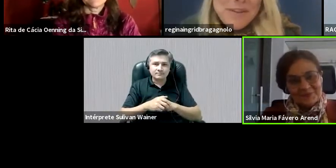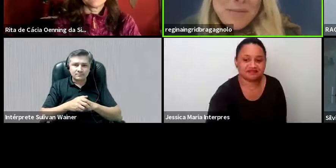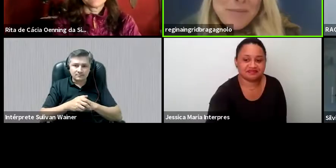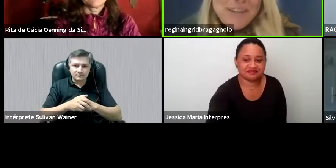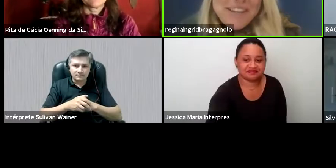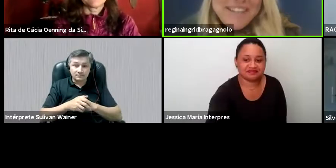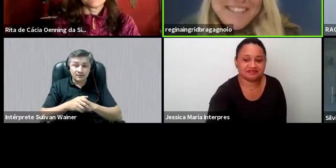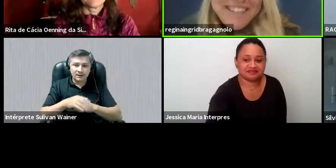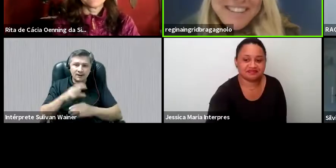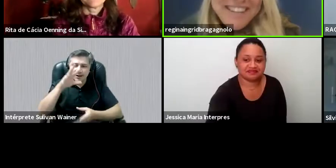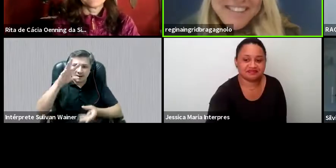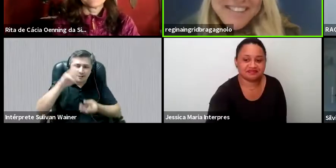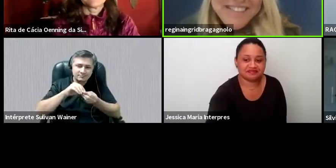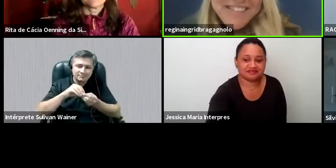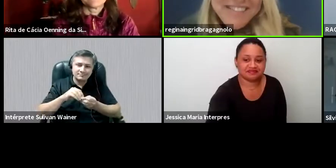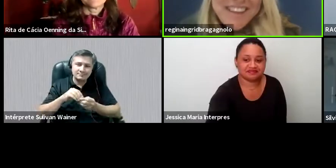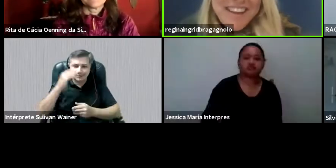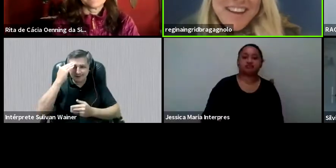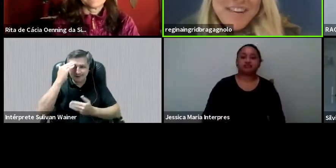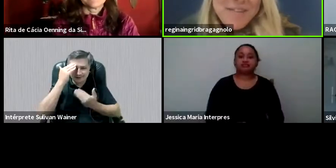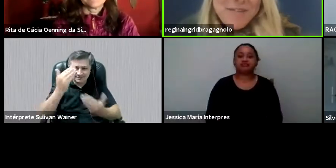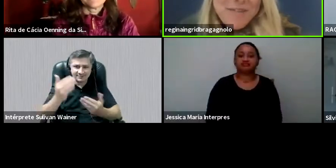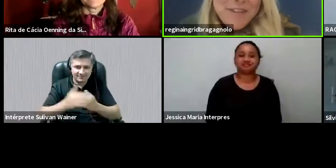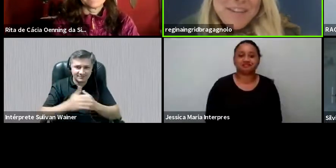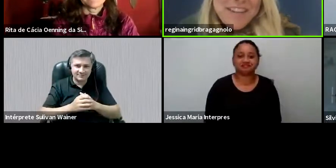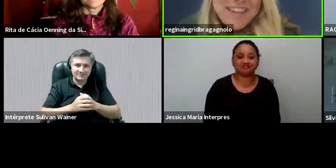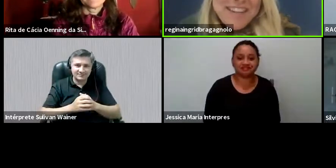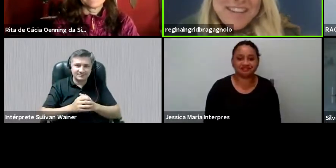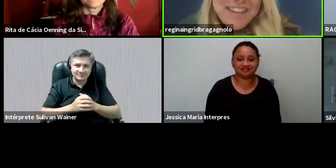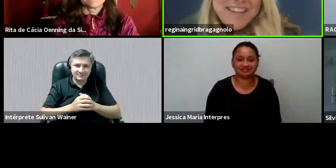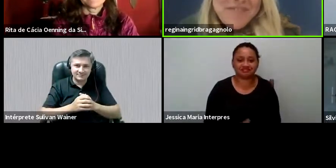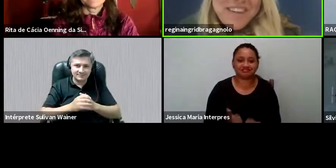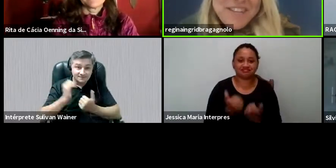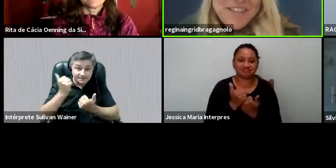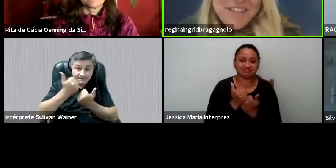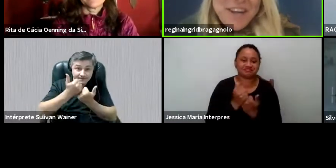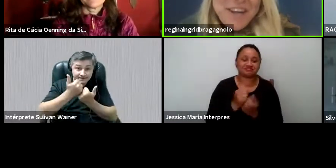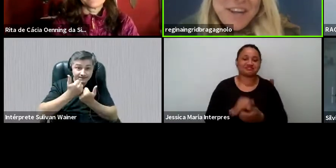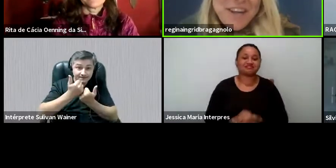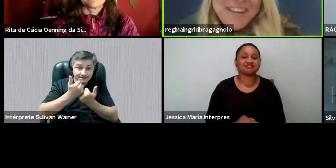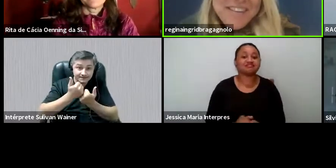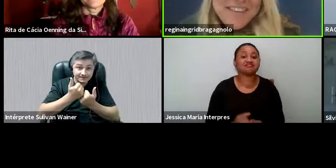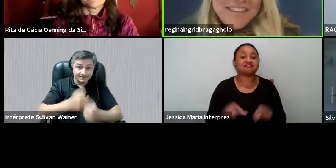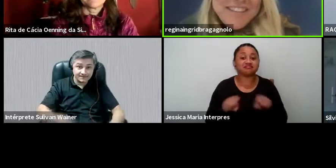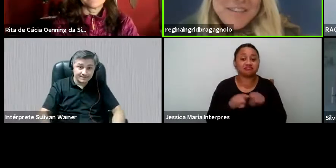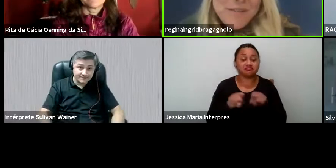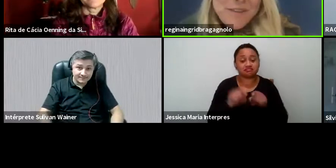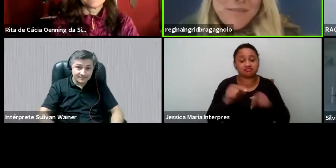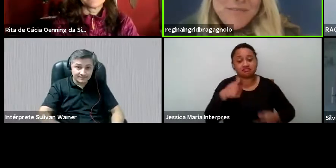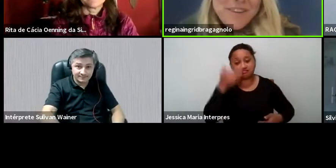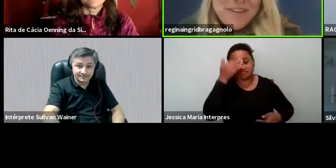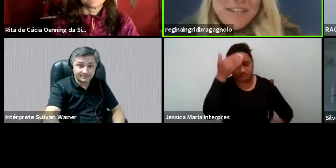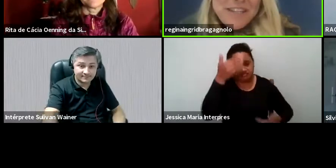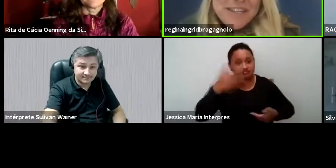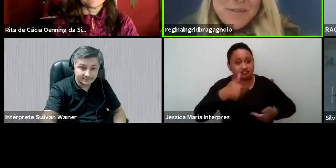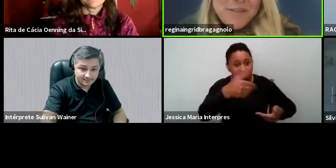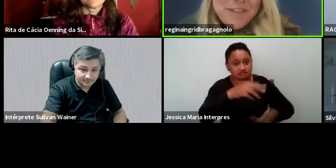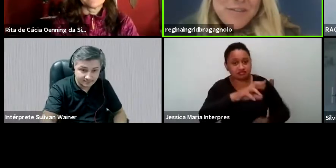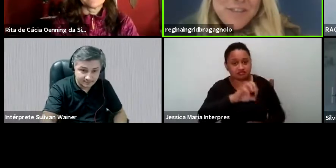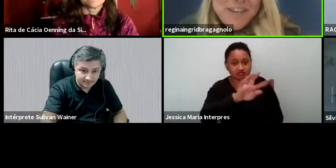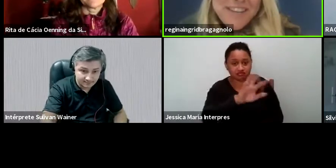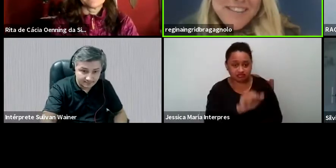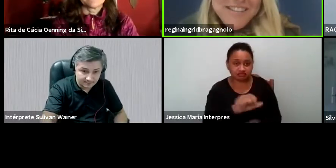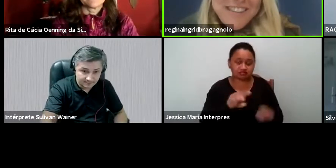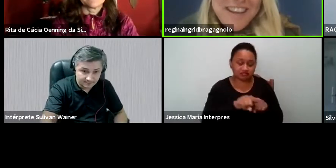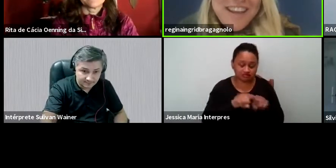Rapidamente, também vou agradecer, então, ao convite da Rita, ao diálogo com a Raquel e com a Silvia, a Organização do